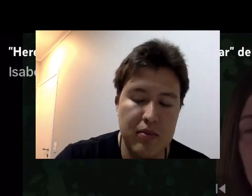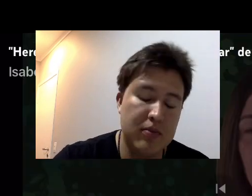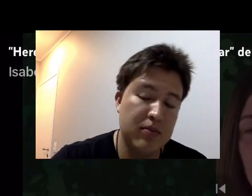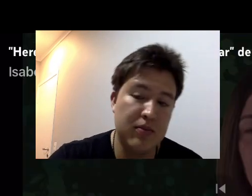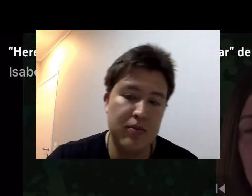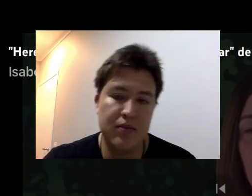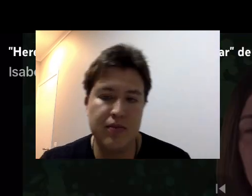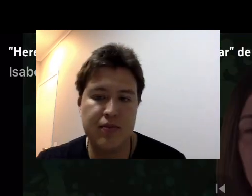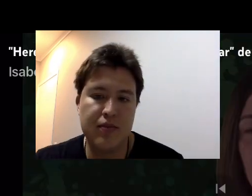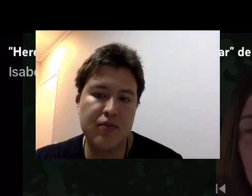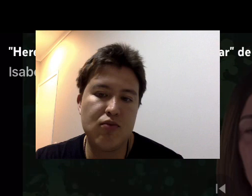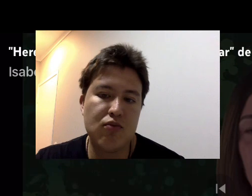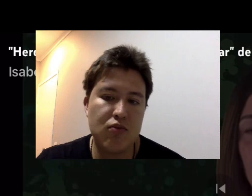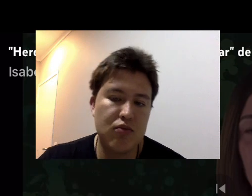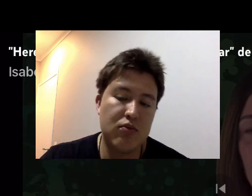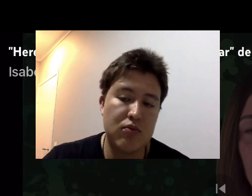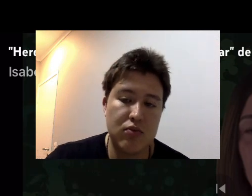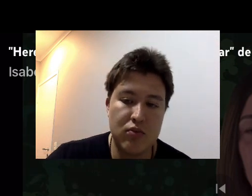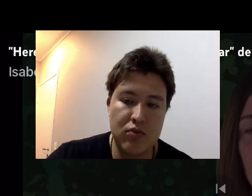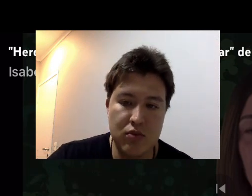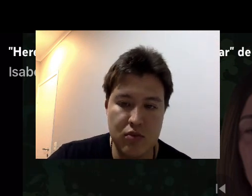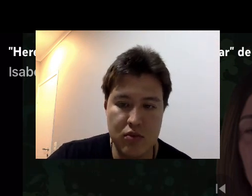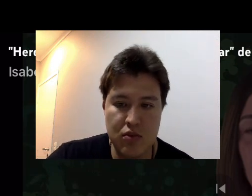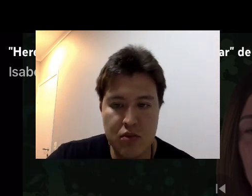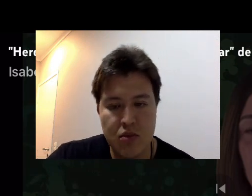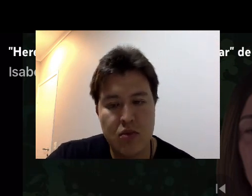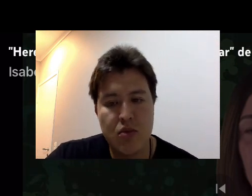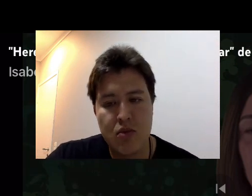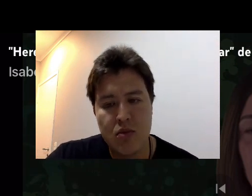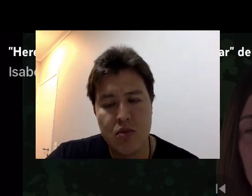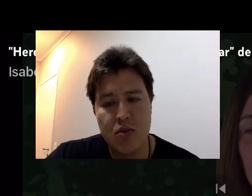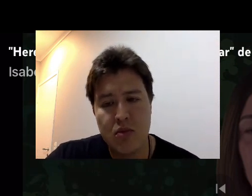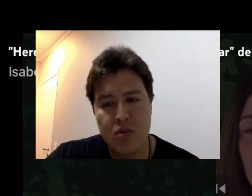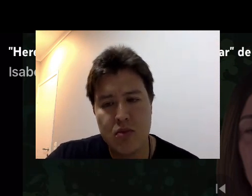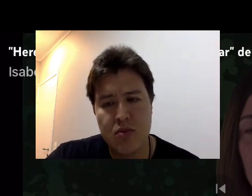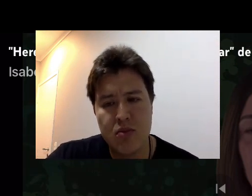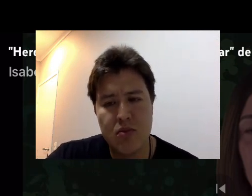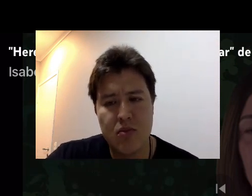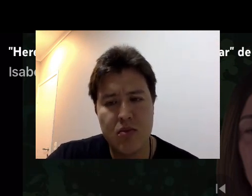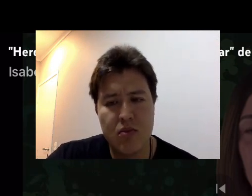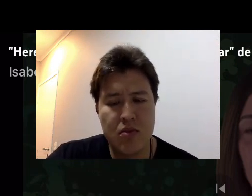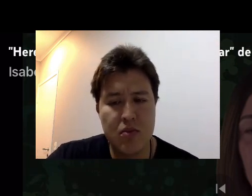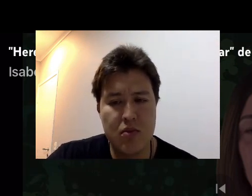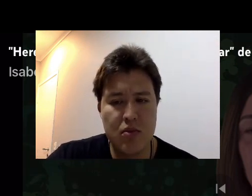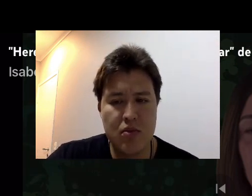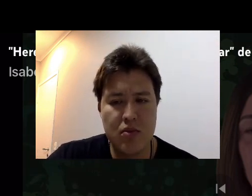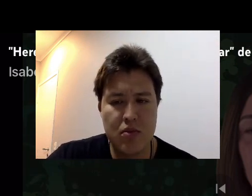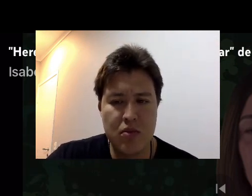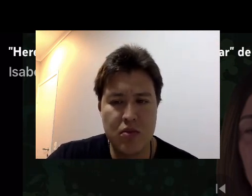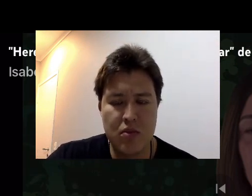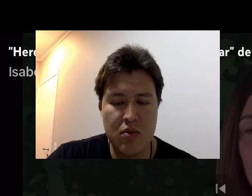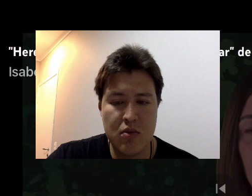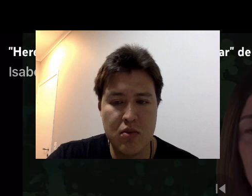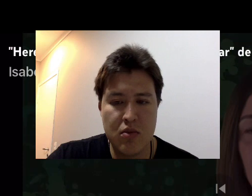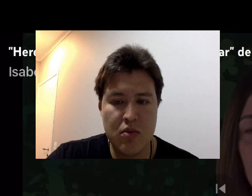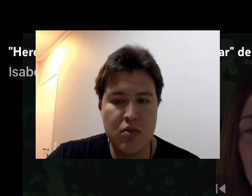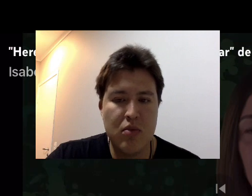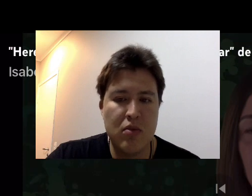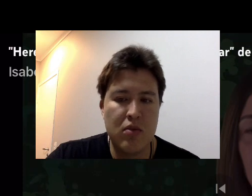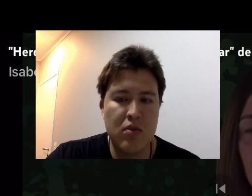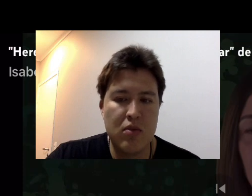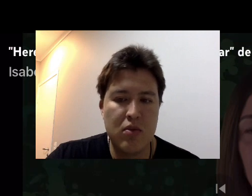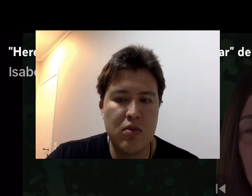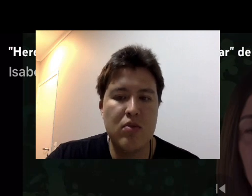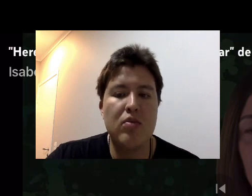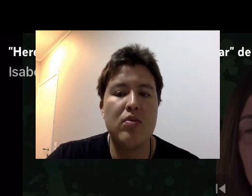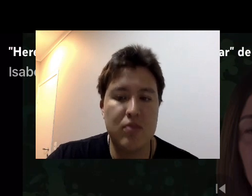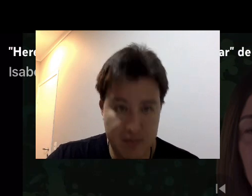muito pessoal e cada um sabe onde o sapato aperta. Na primeira hora e meia, Hereditário pisa em todos os meus calos. Eu